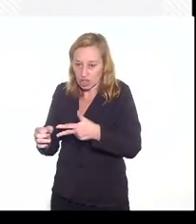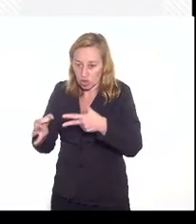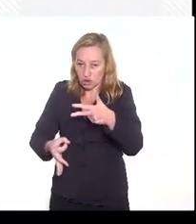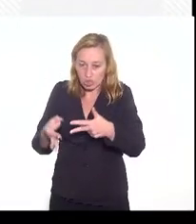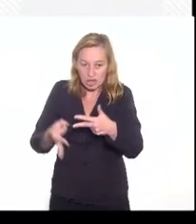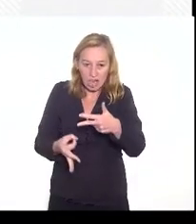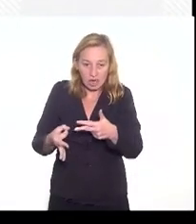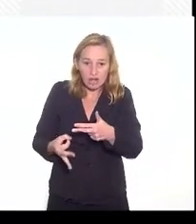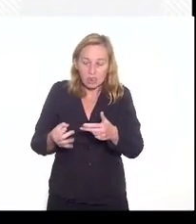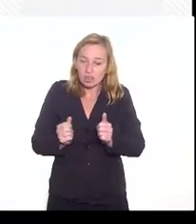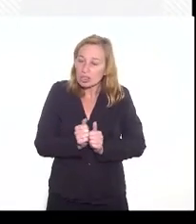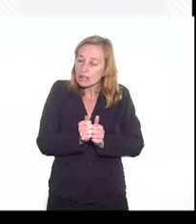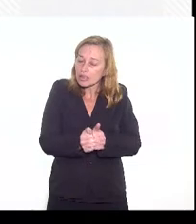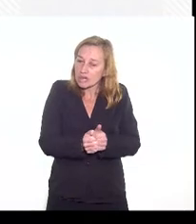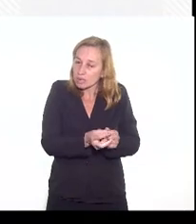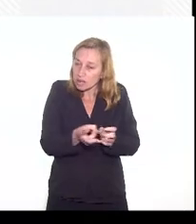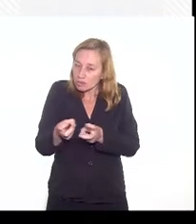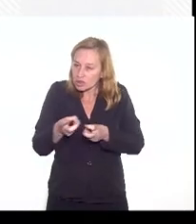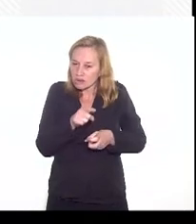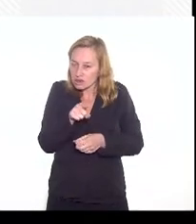encaminhamento